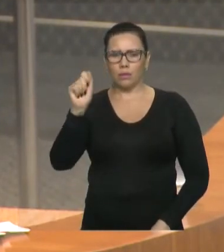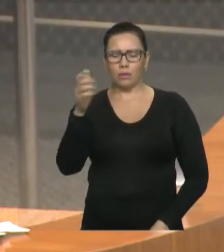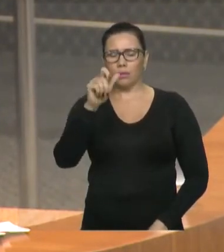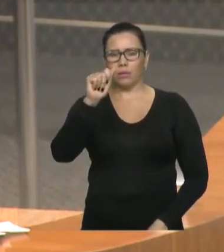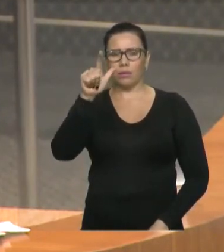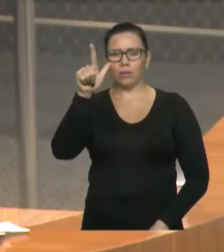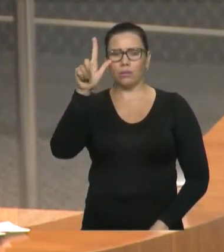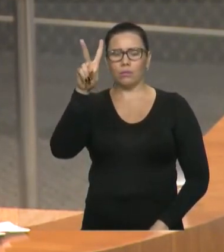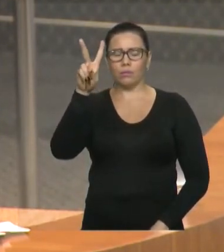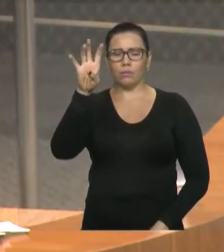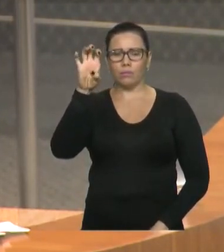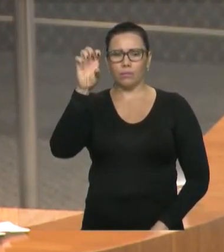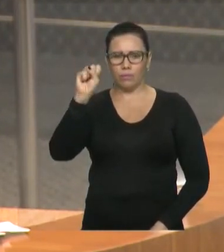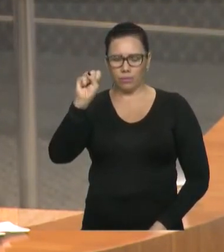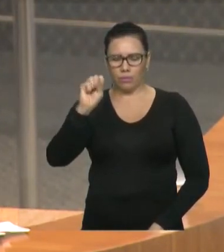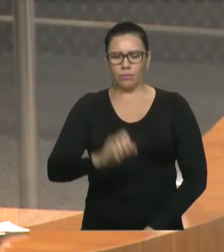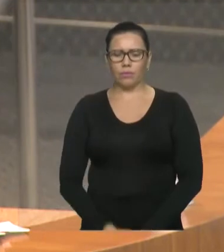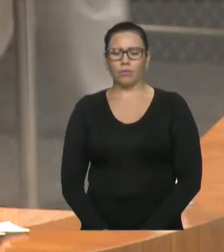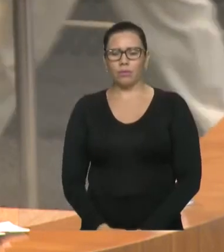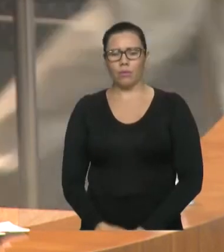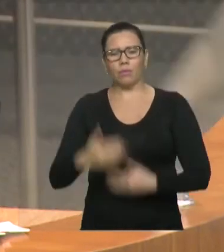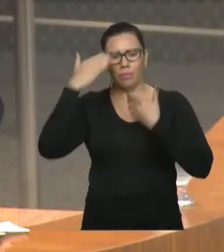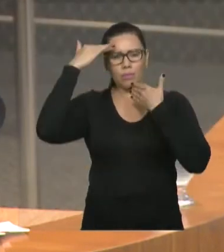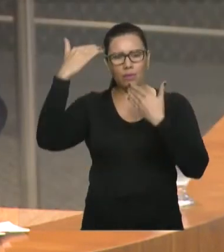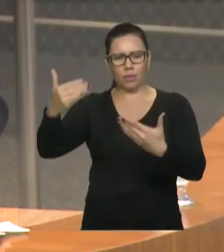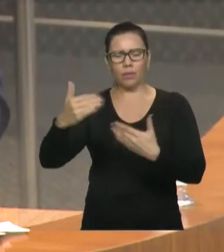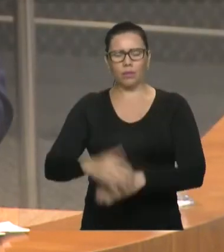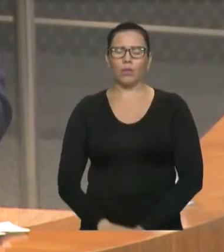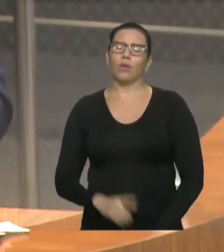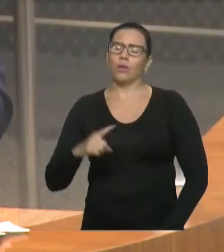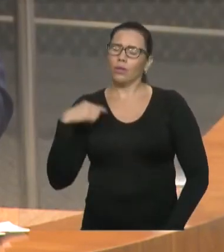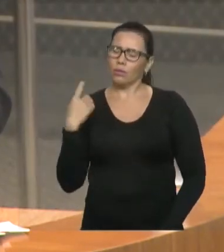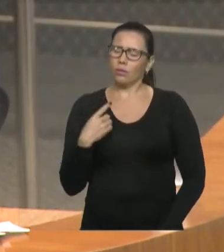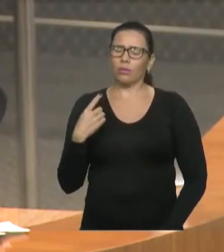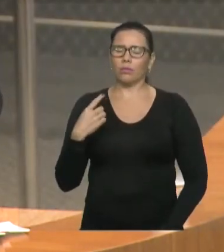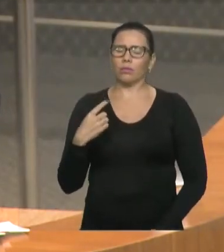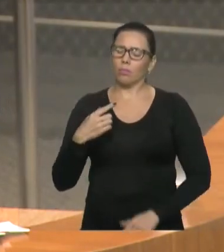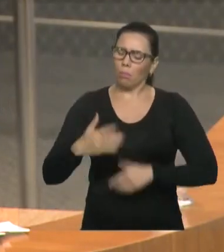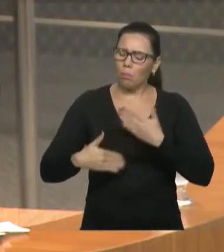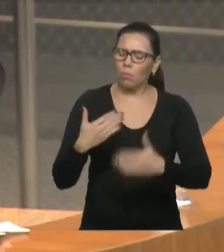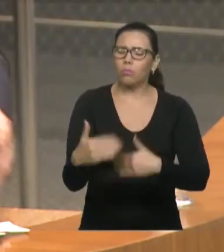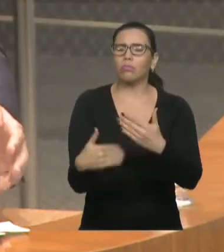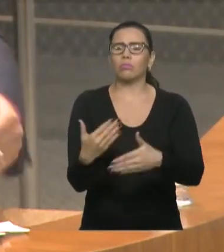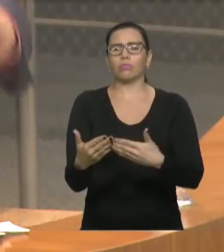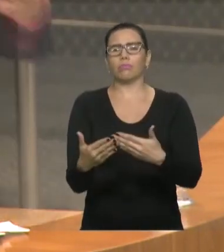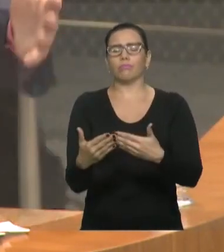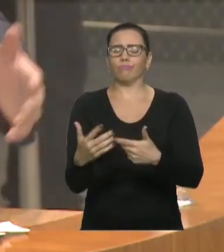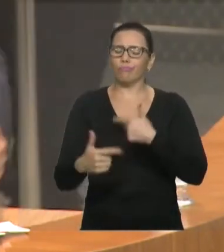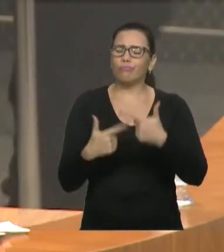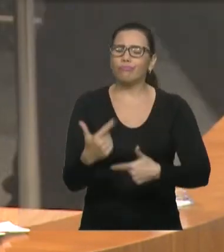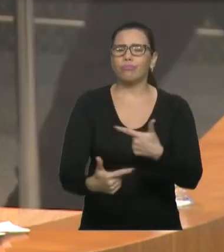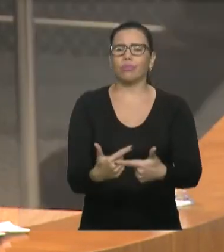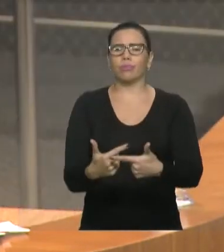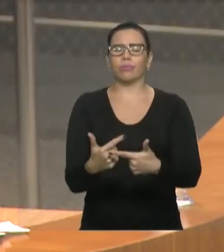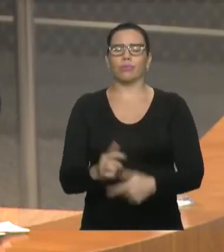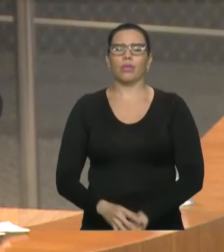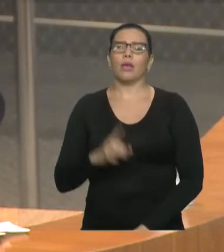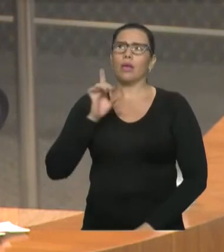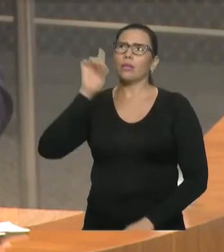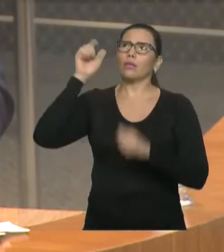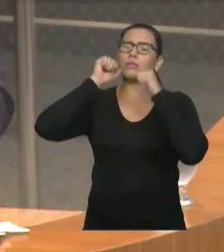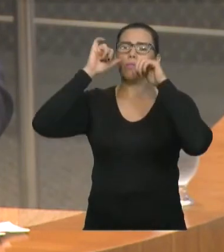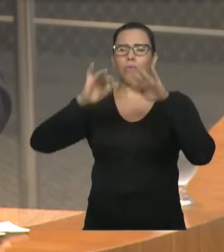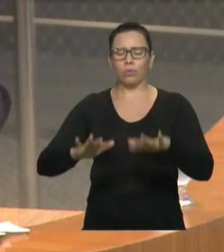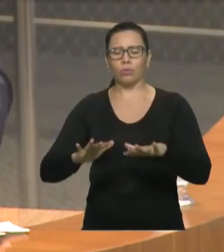hoje e sempre, e que a gente continue, no ano de 2020, trabalhando dia e outurnamente por um Maranhão melhor, plantando ideias por um Maranhão de todos